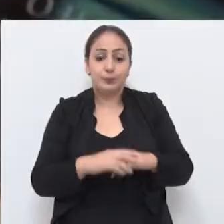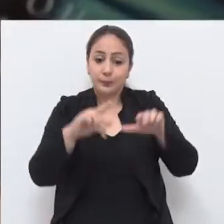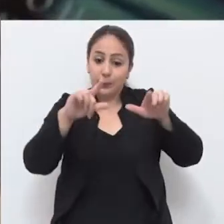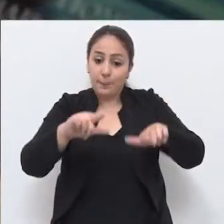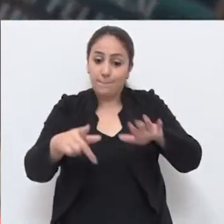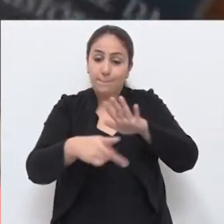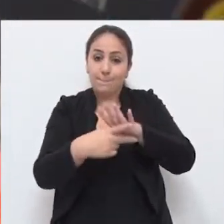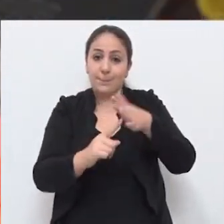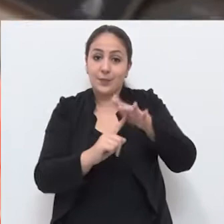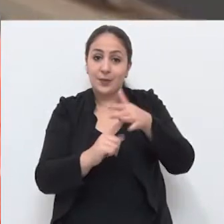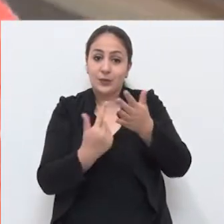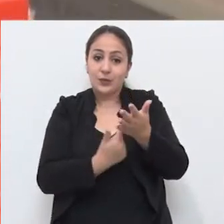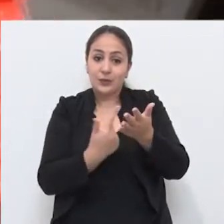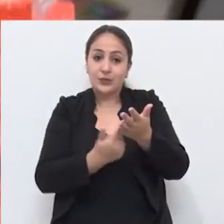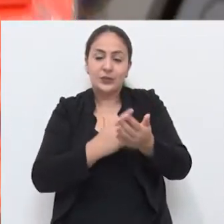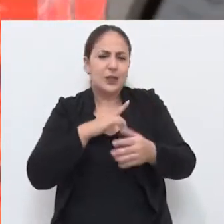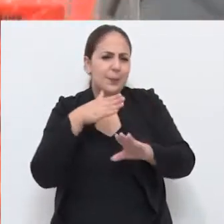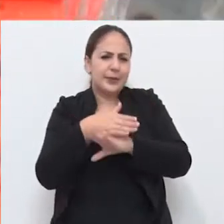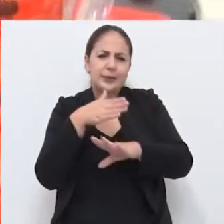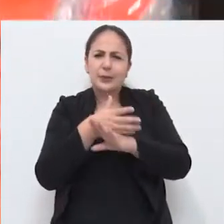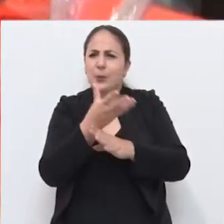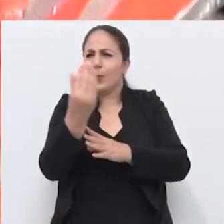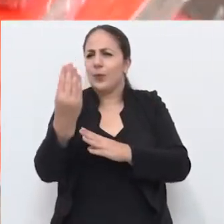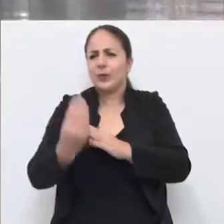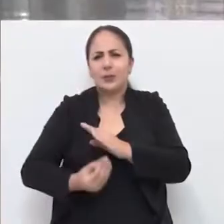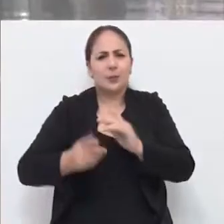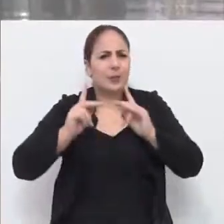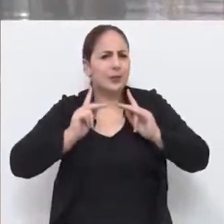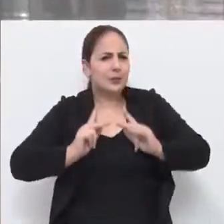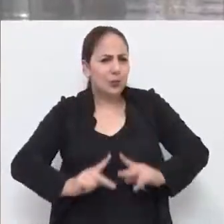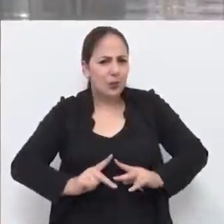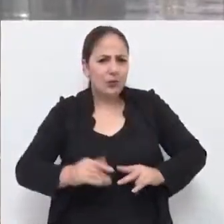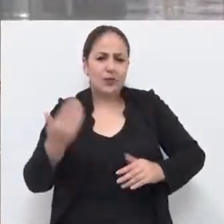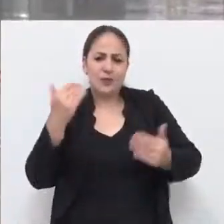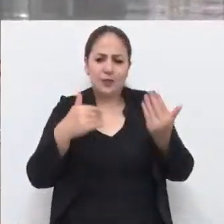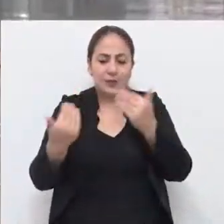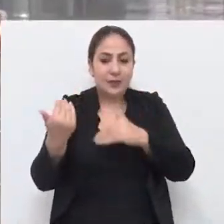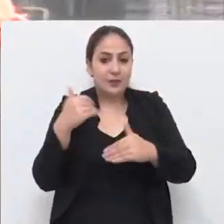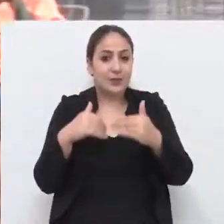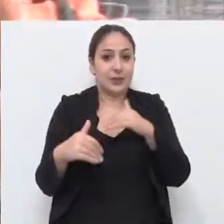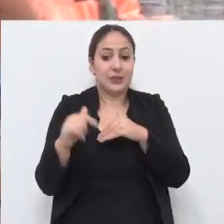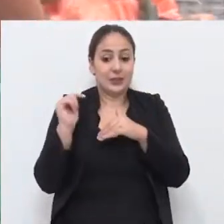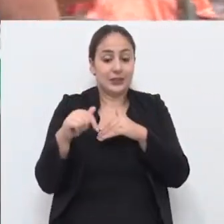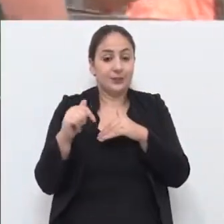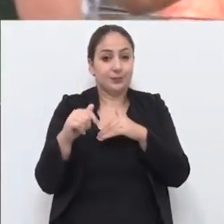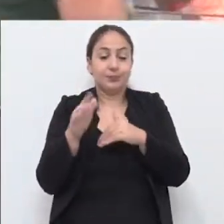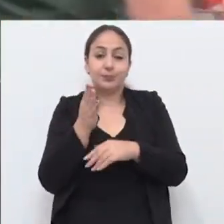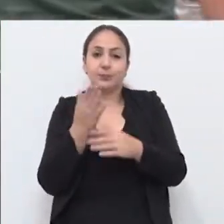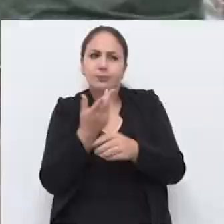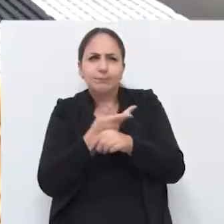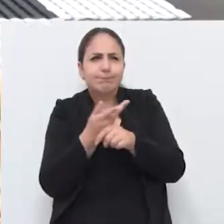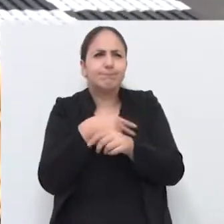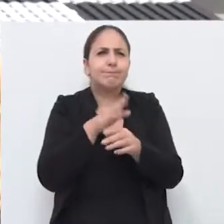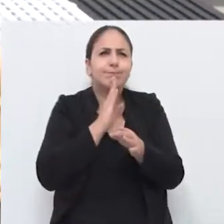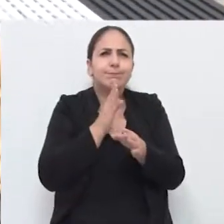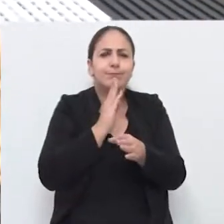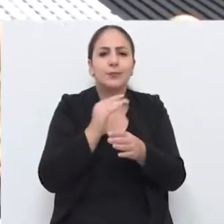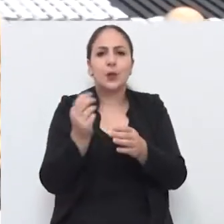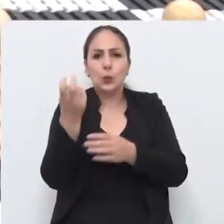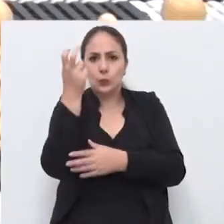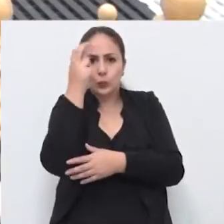Bourbon, no local da Feira do Livro, com a presença de muitas pessoas que vêm em busca do